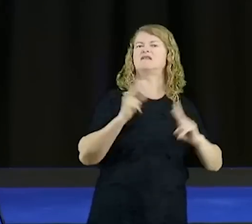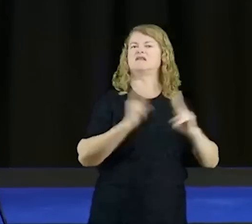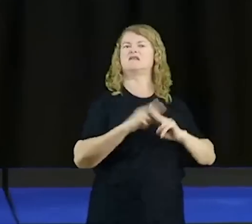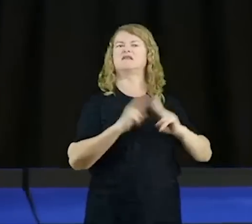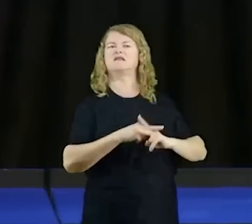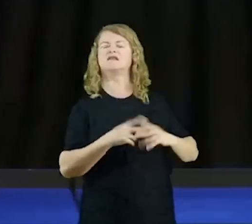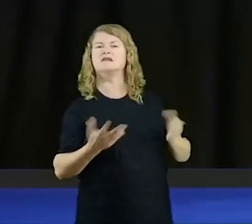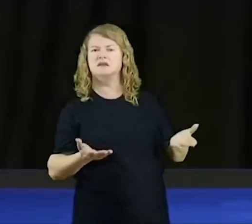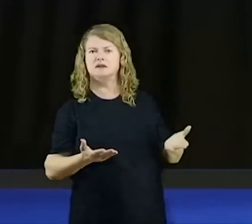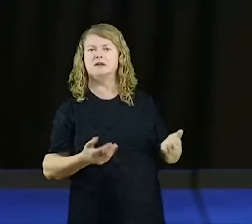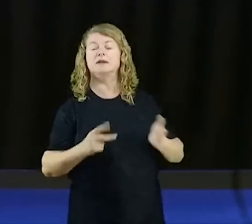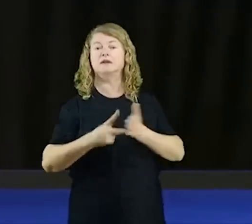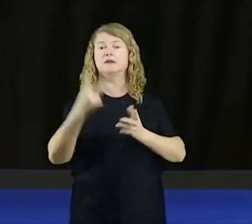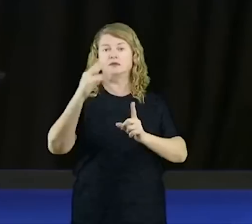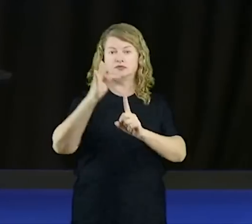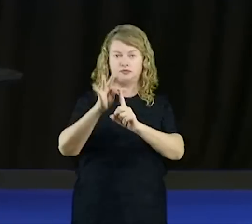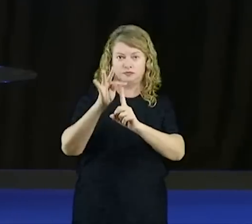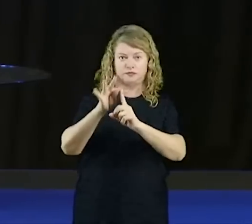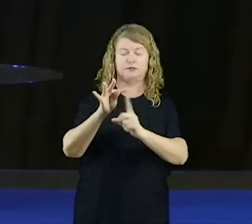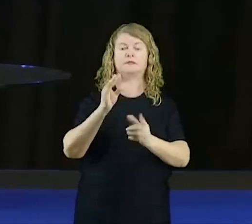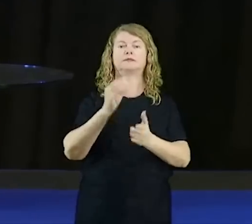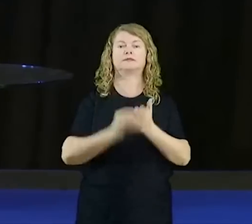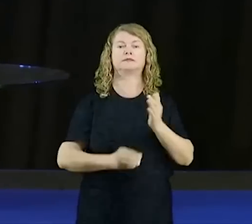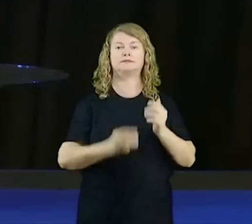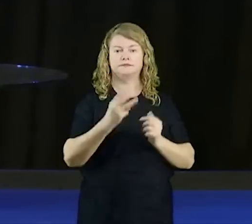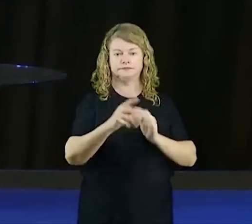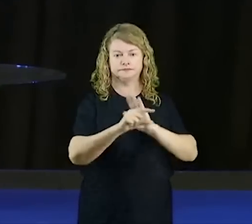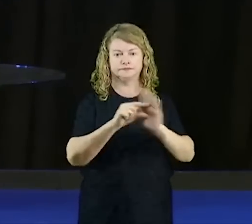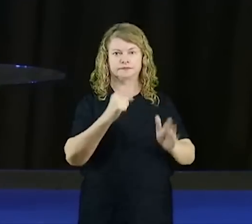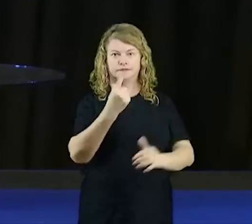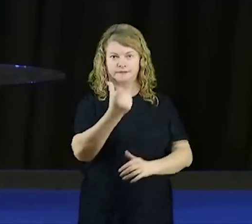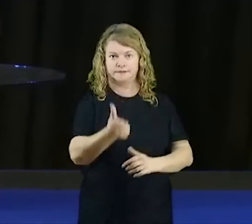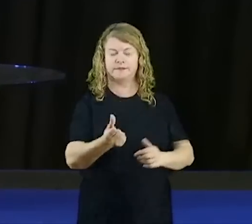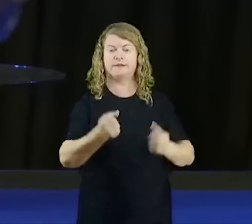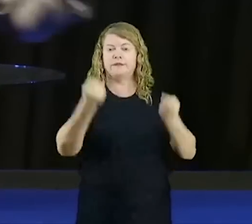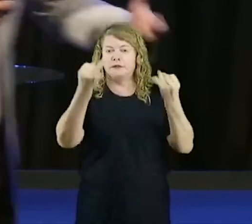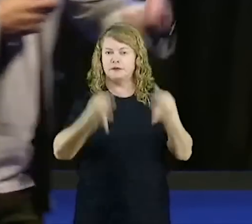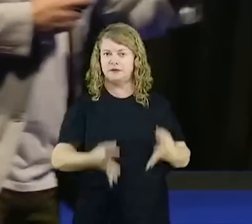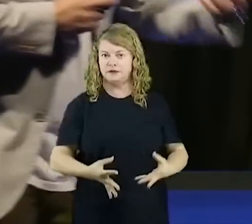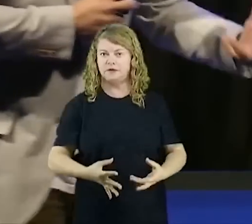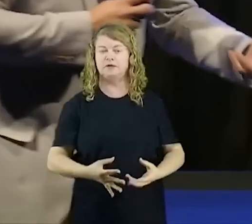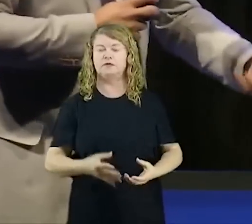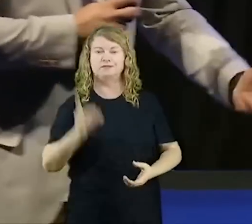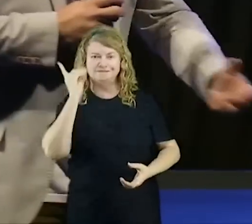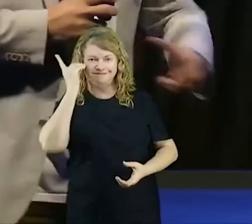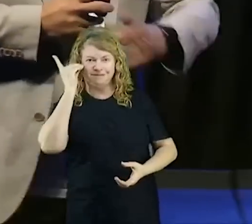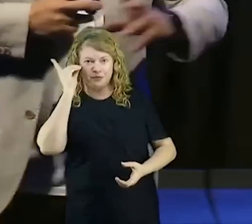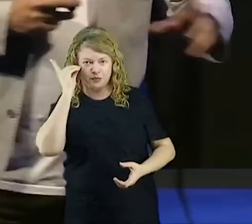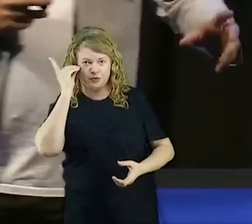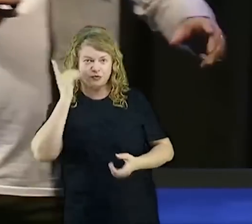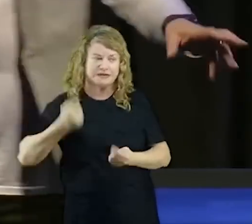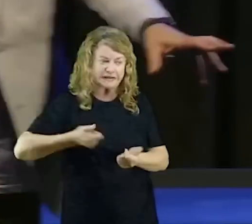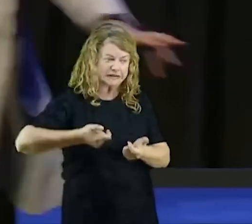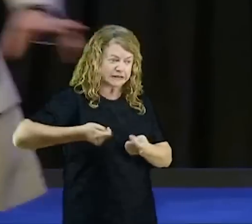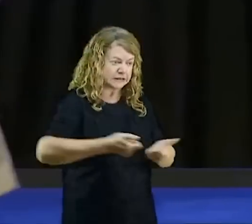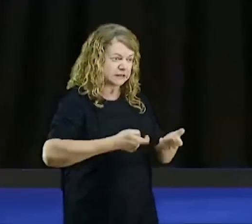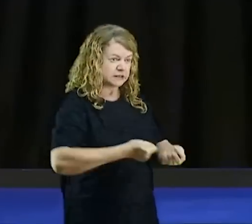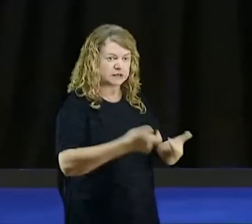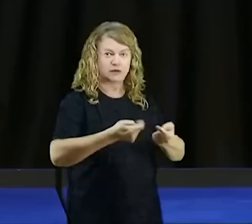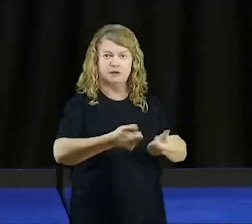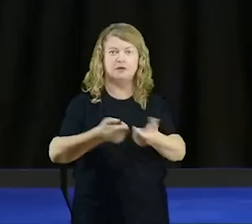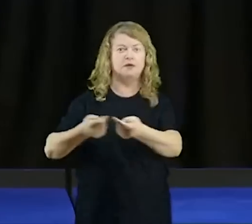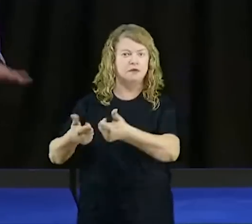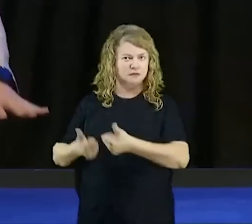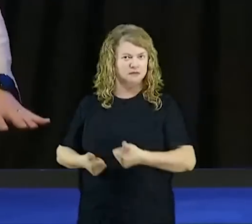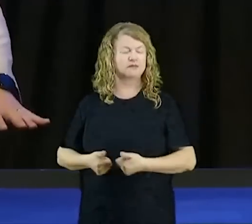capítulo 3, verso 16, fala sobre espíritos enganadores, que falam doutrinas de demônios, enganam muita gente, a gente está